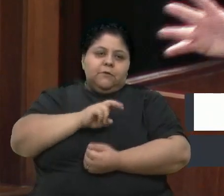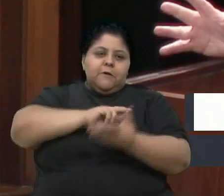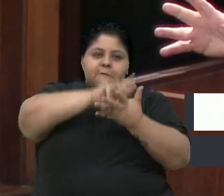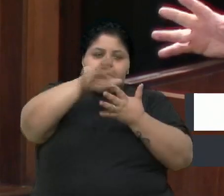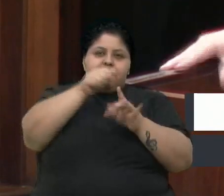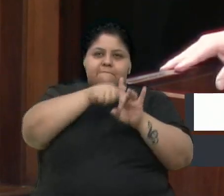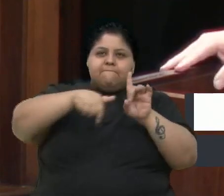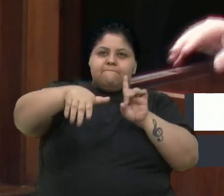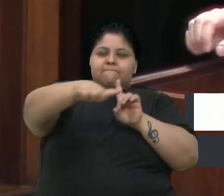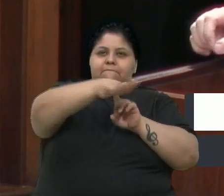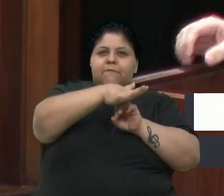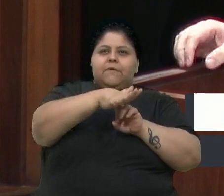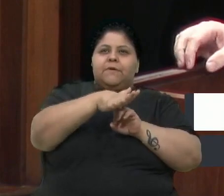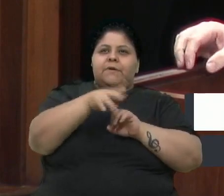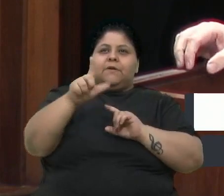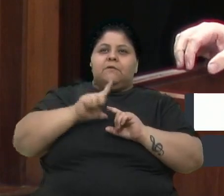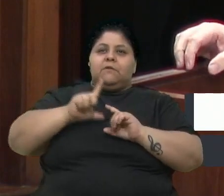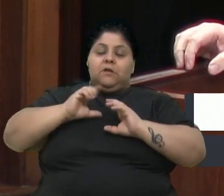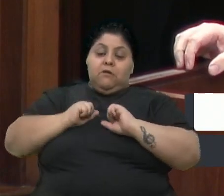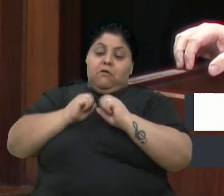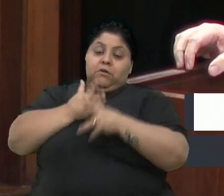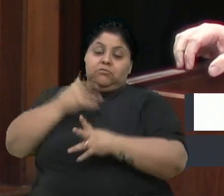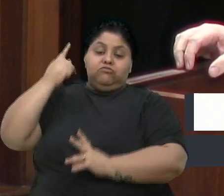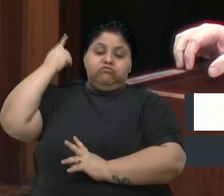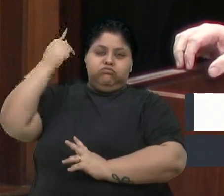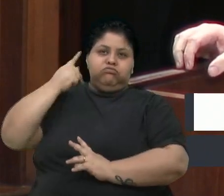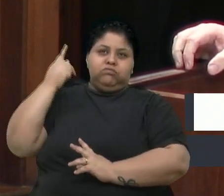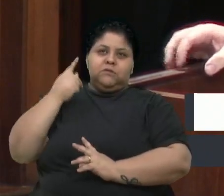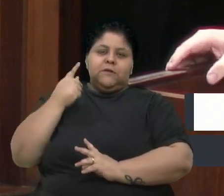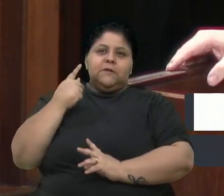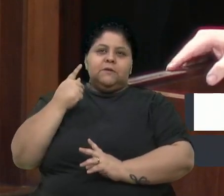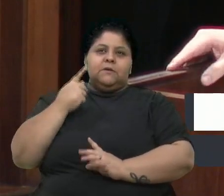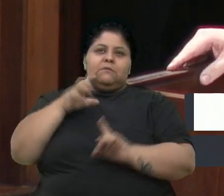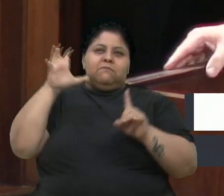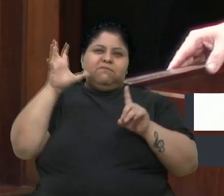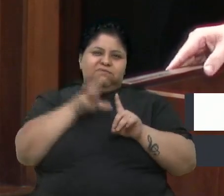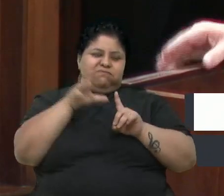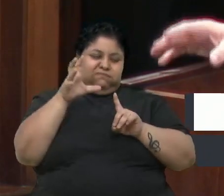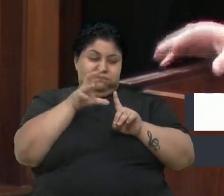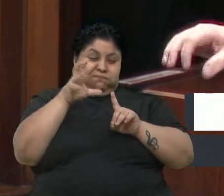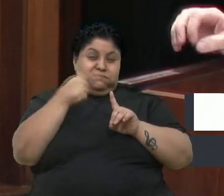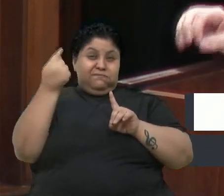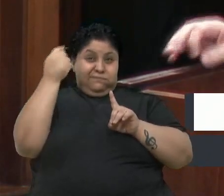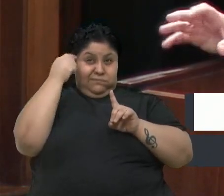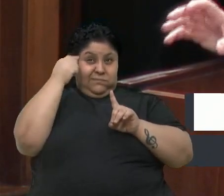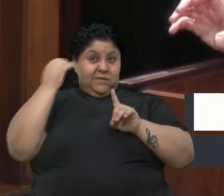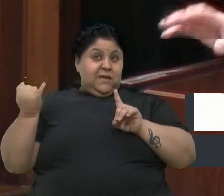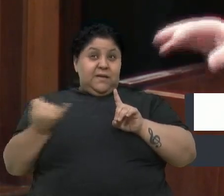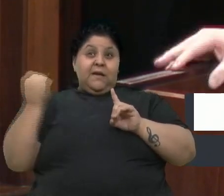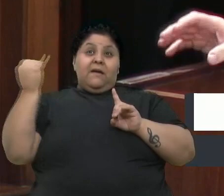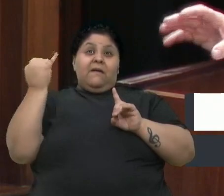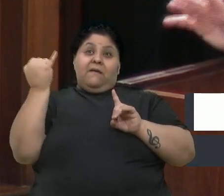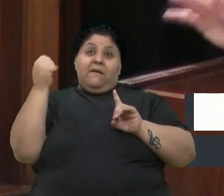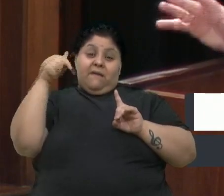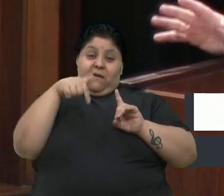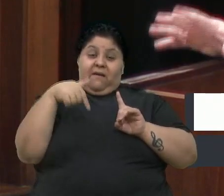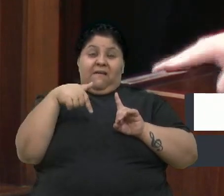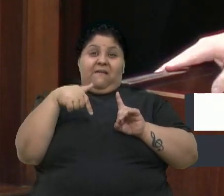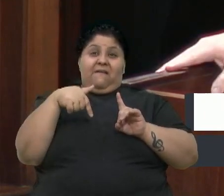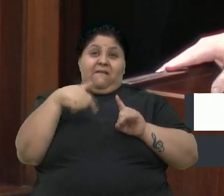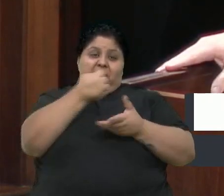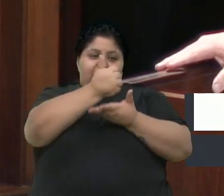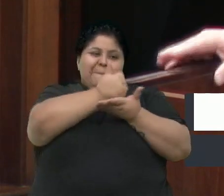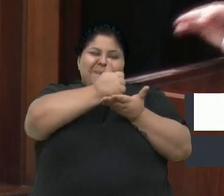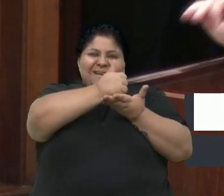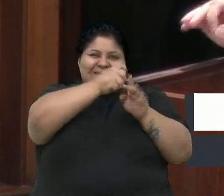Obrigado. Políticas que ameaçam ideias fundamentais presentes na nossa base da